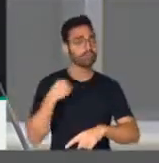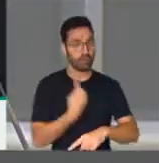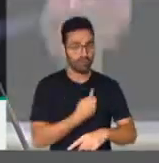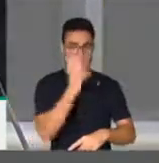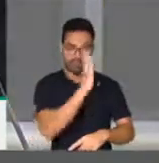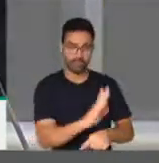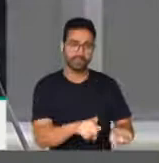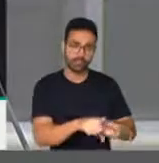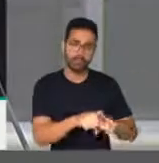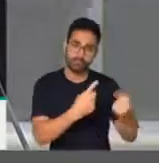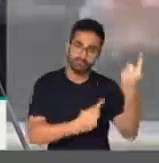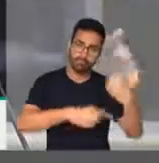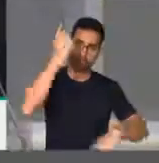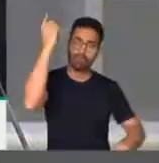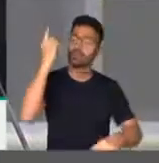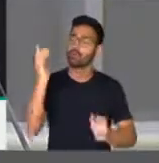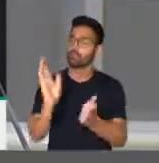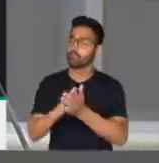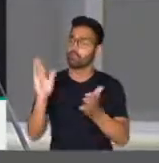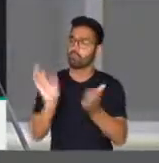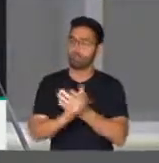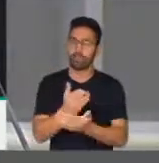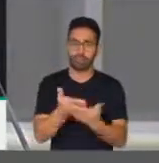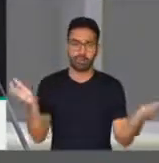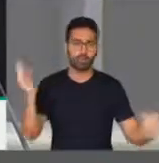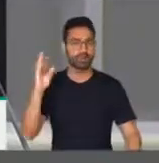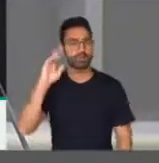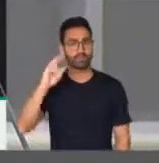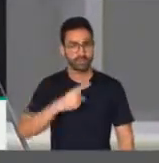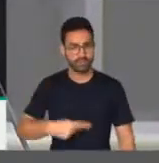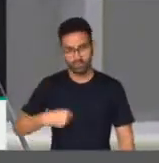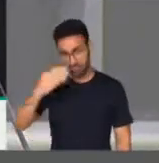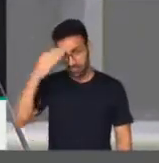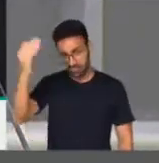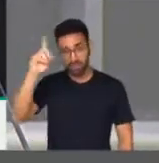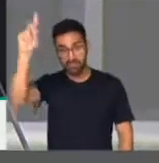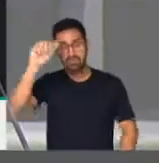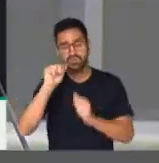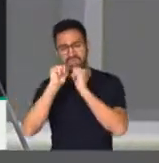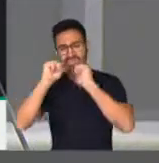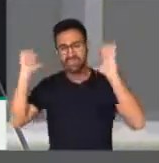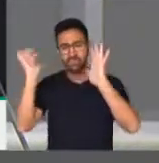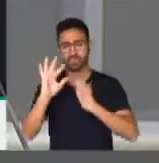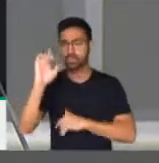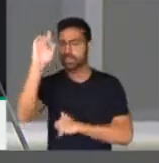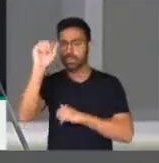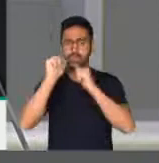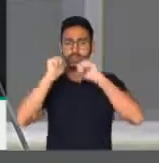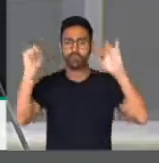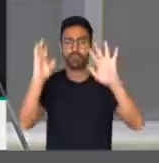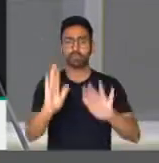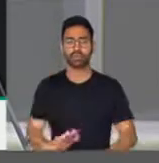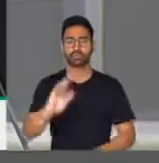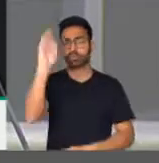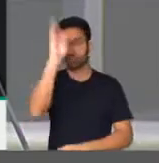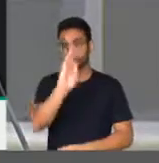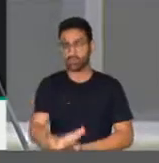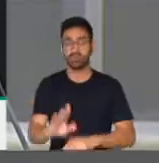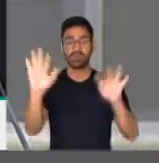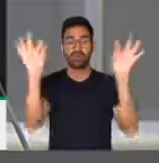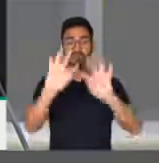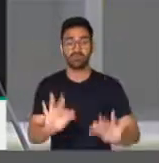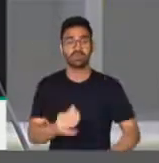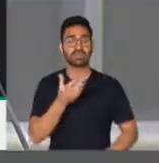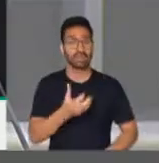nós brasileiros. Muito obrigado, senhor presidente. era o que eu tinha a dizer, que Deus nos abençoe, que Deus abençoe o Brasil, o Feliz